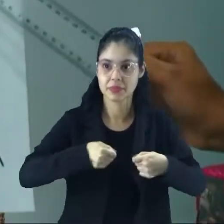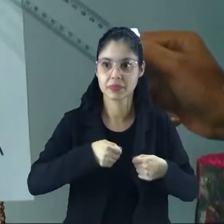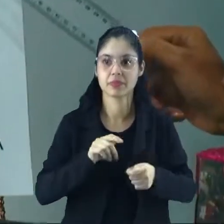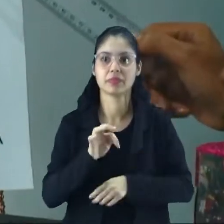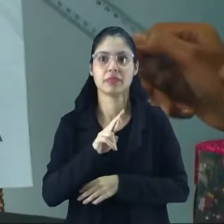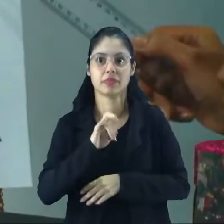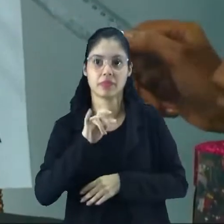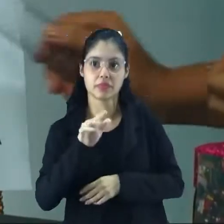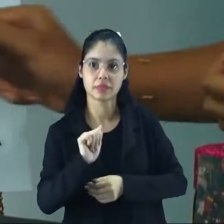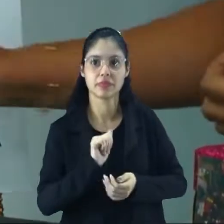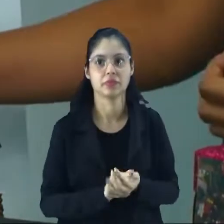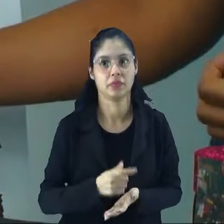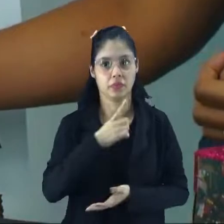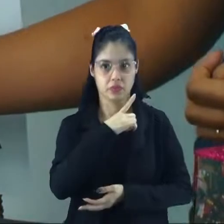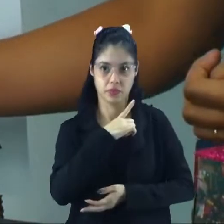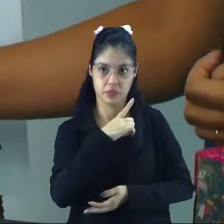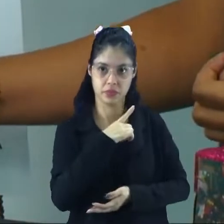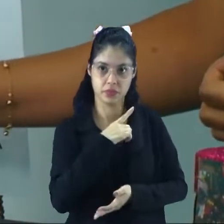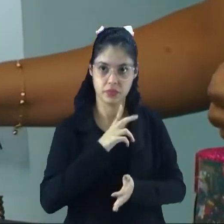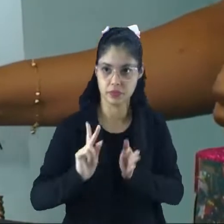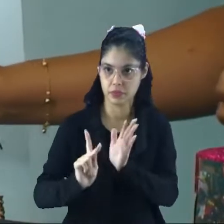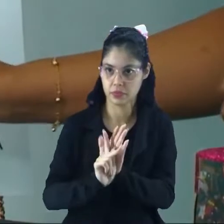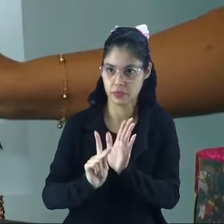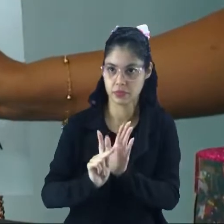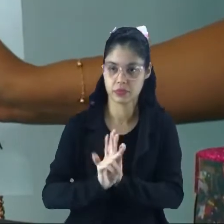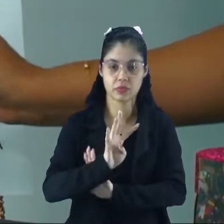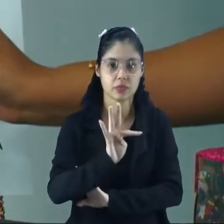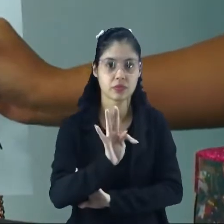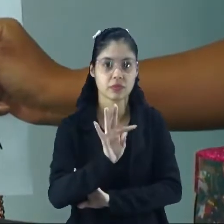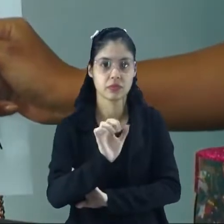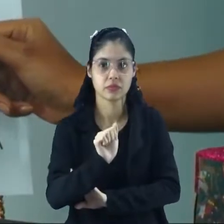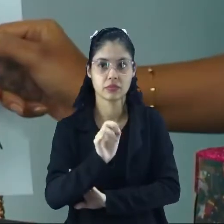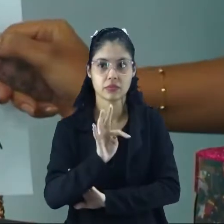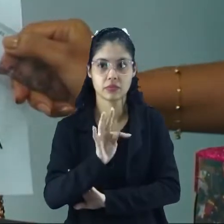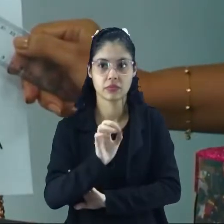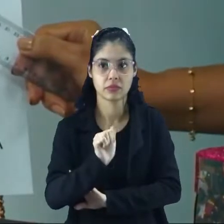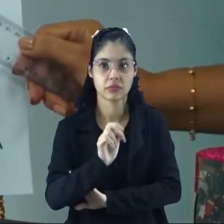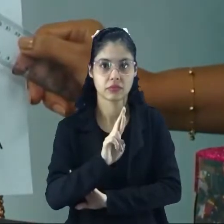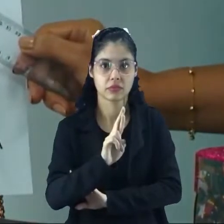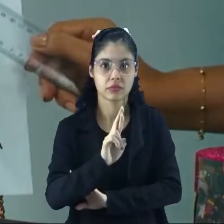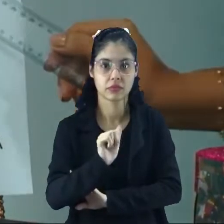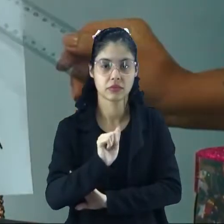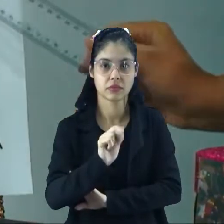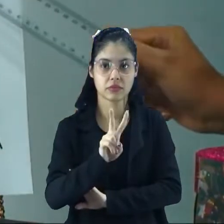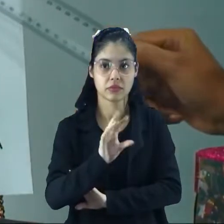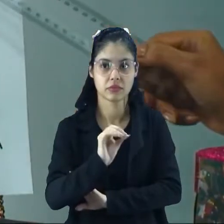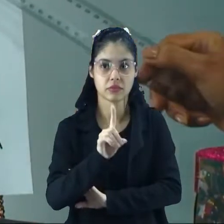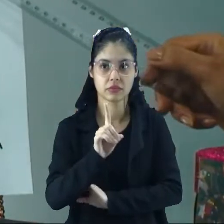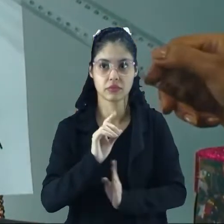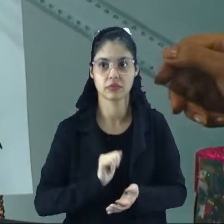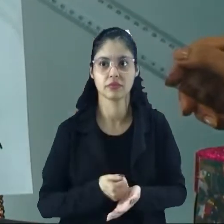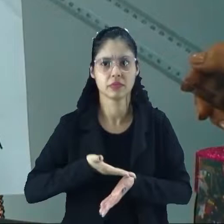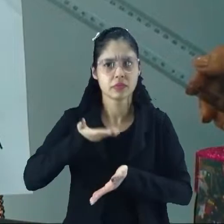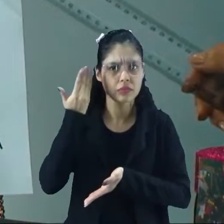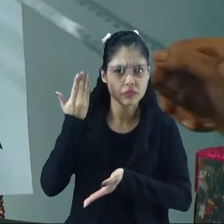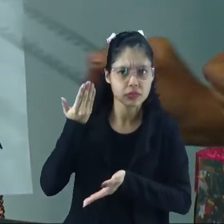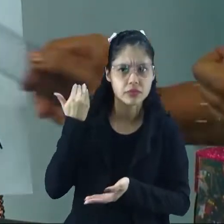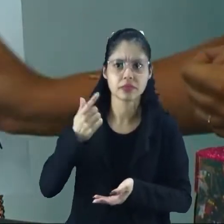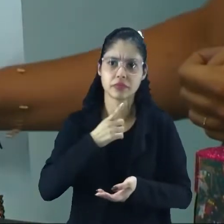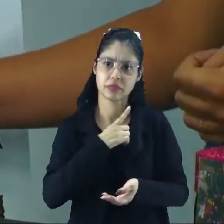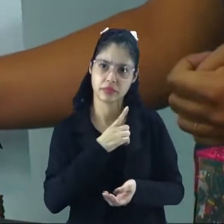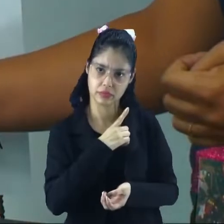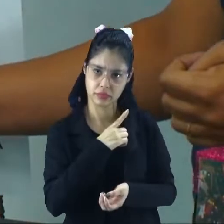tear que pertenceu à sua tataravó. Antigamente,